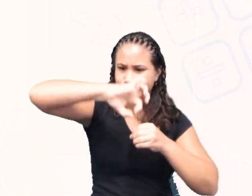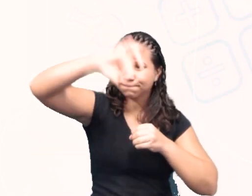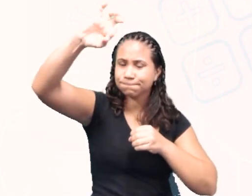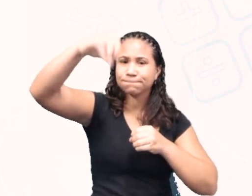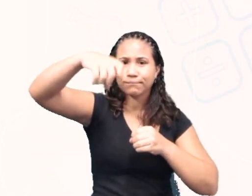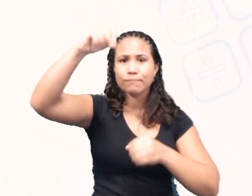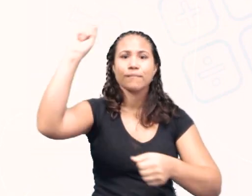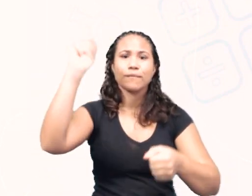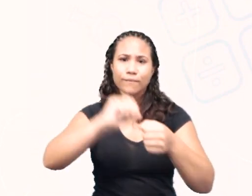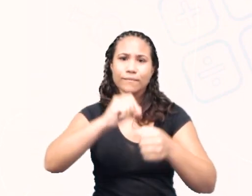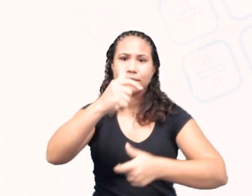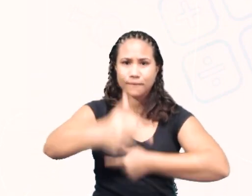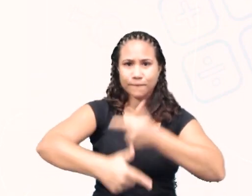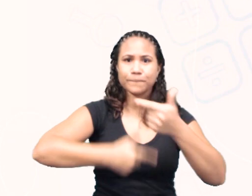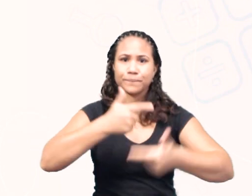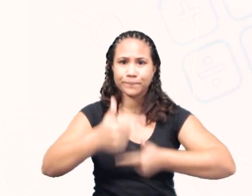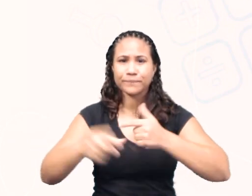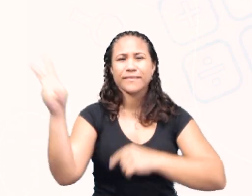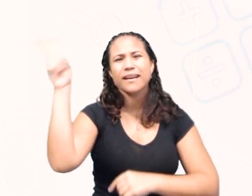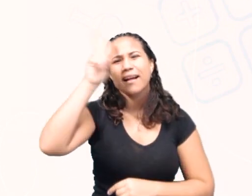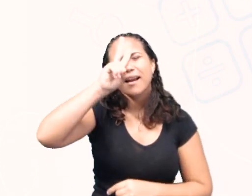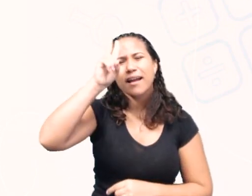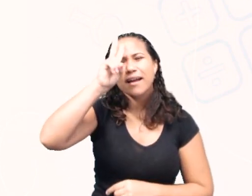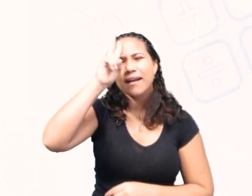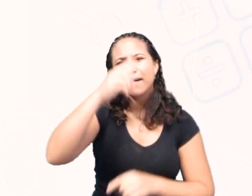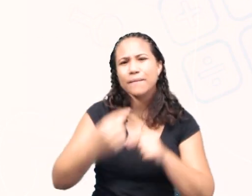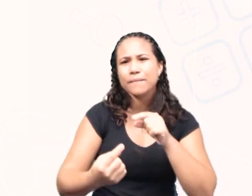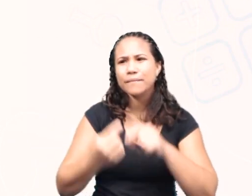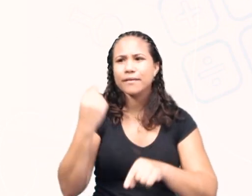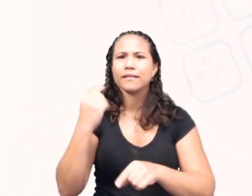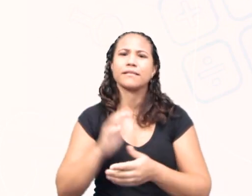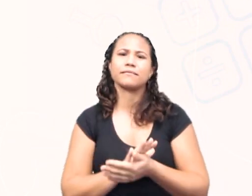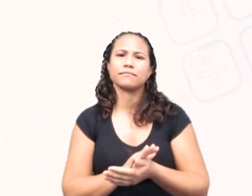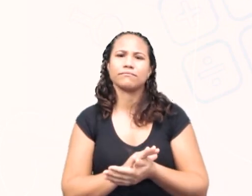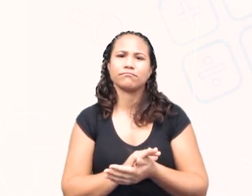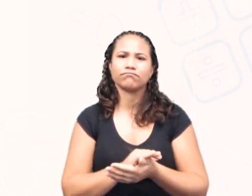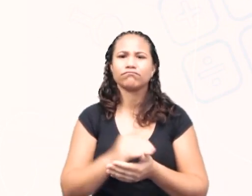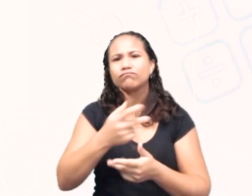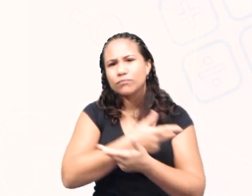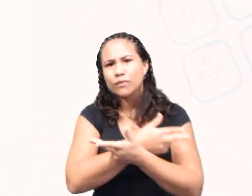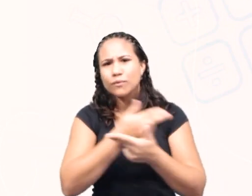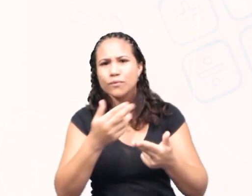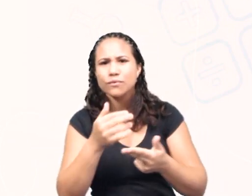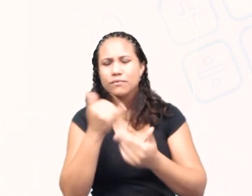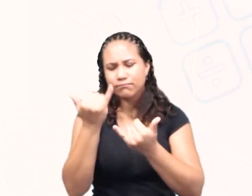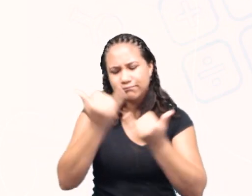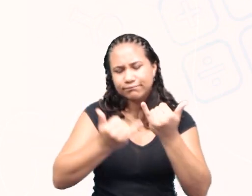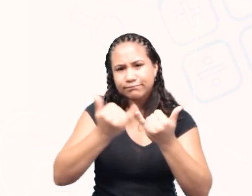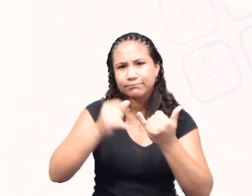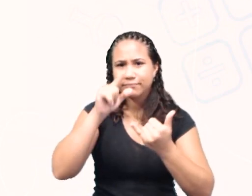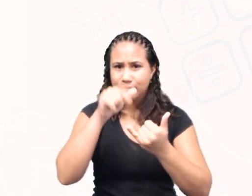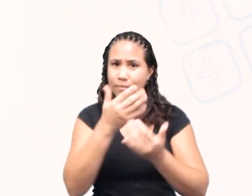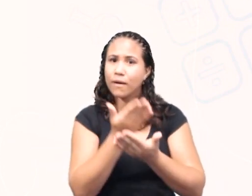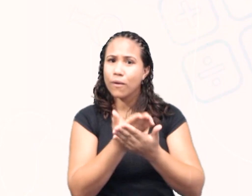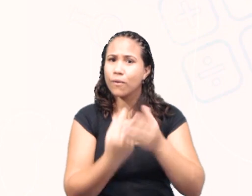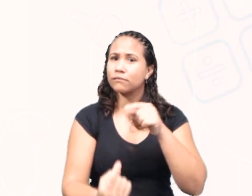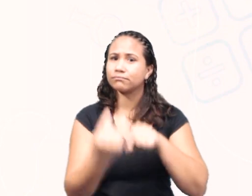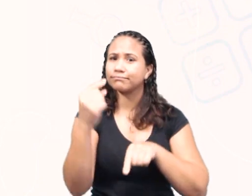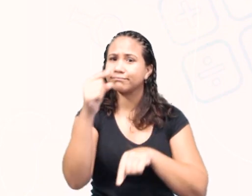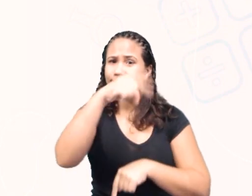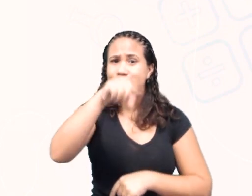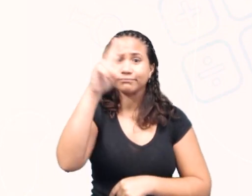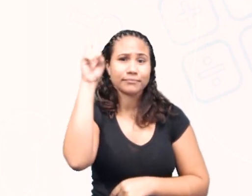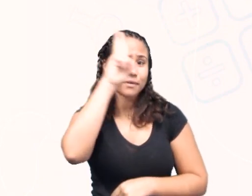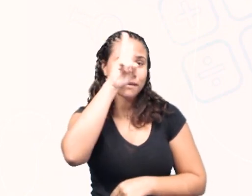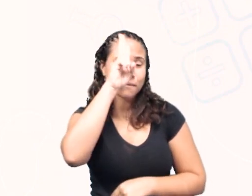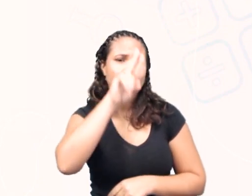realizar o trabalho. Lembram que nós vimos um instrumento semelhante a esse na última aula? Quem lembra?